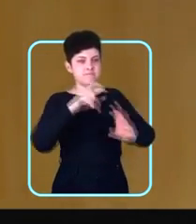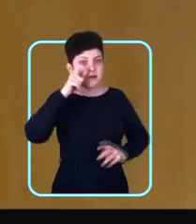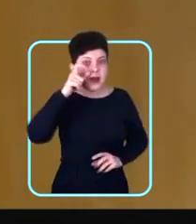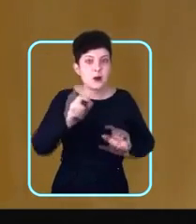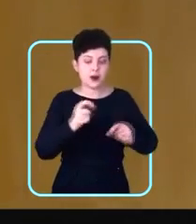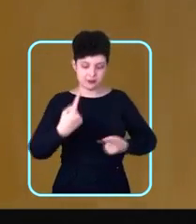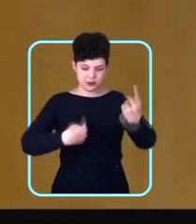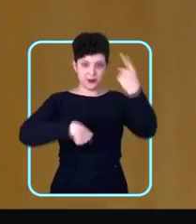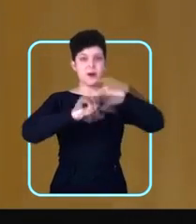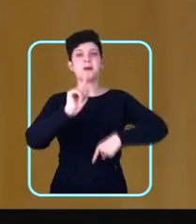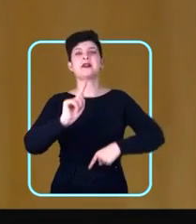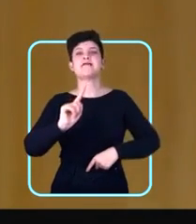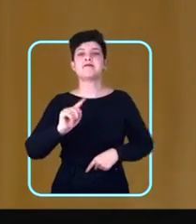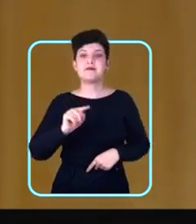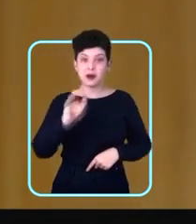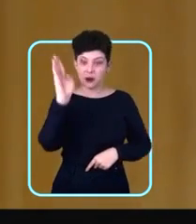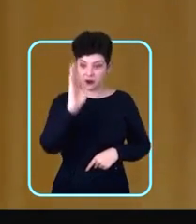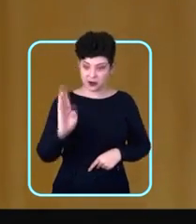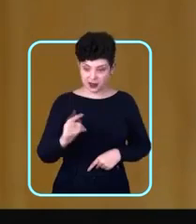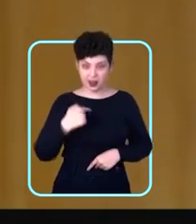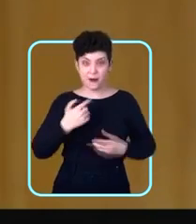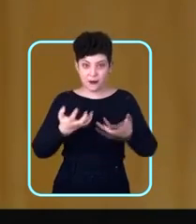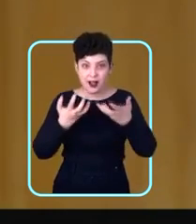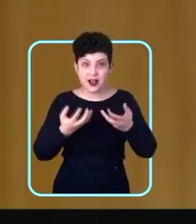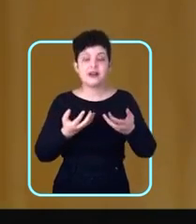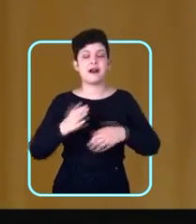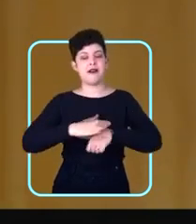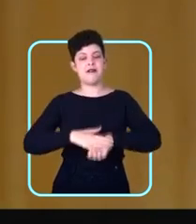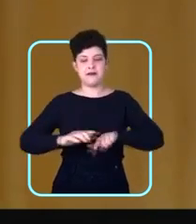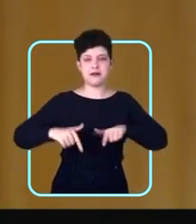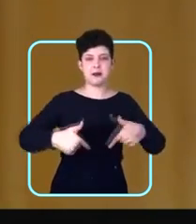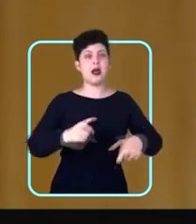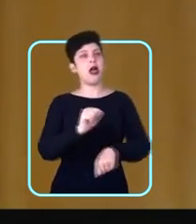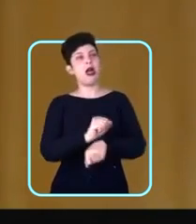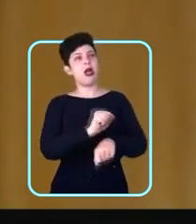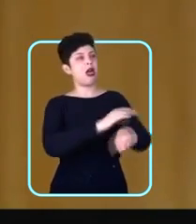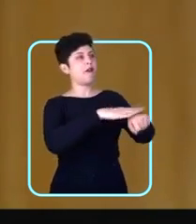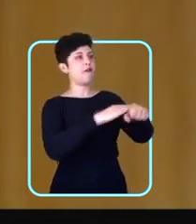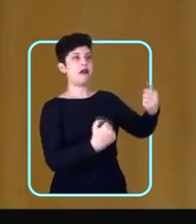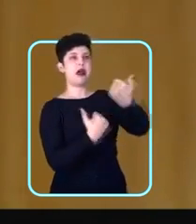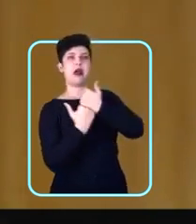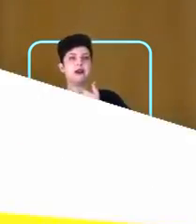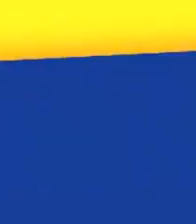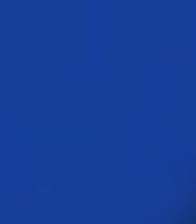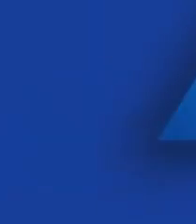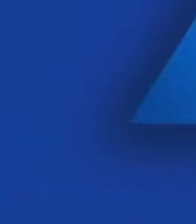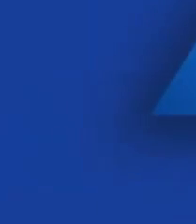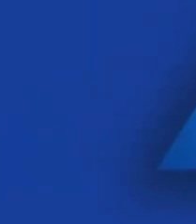da prosperidade. Porque o Brasil que eu quero, eu faço agora. Não espero que façam por mim. Vem comigo.